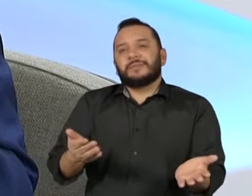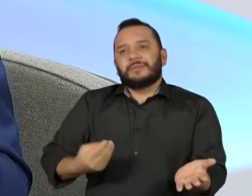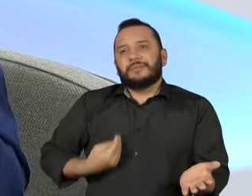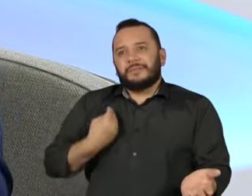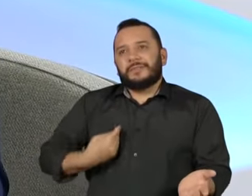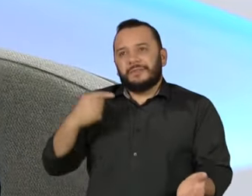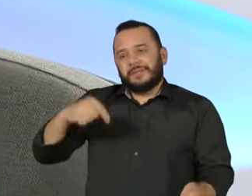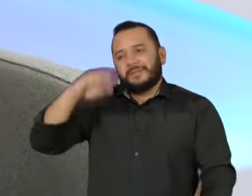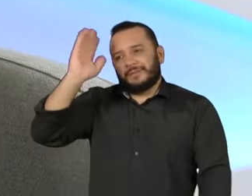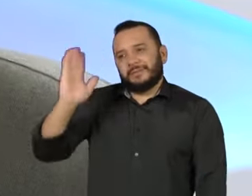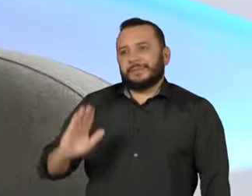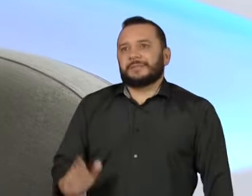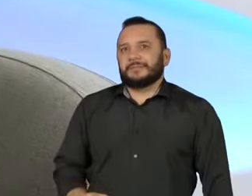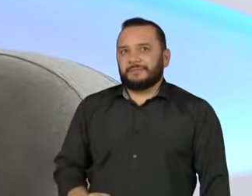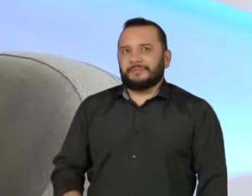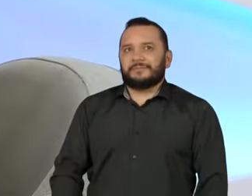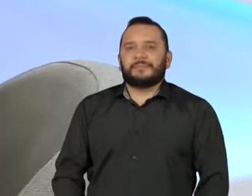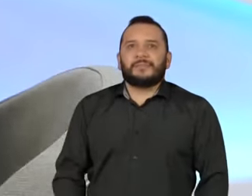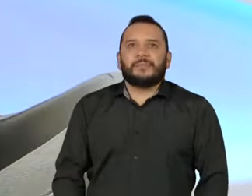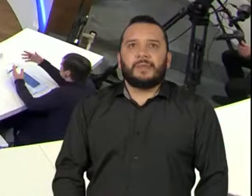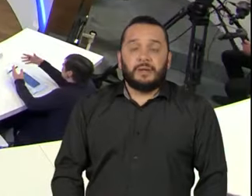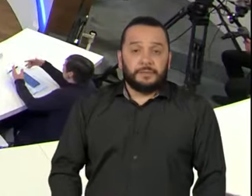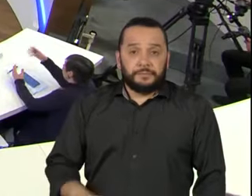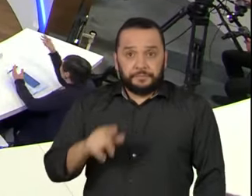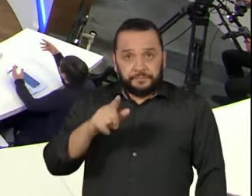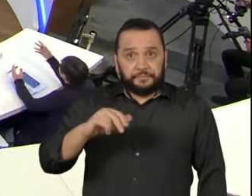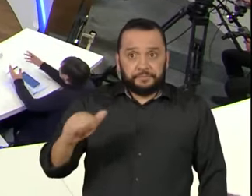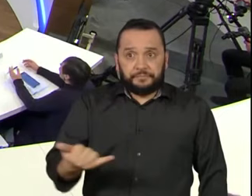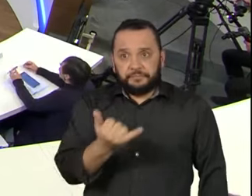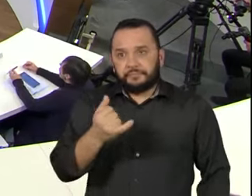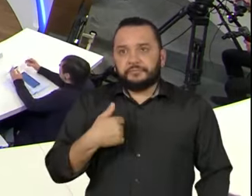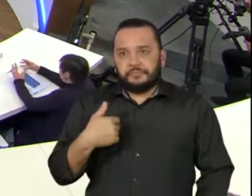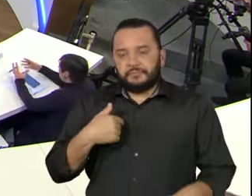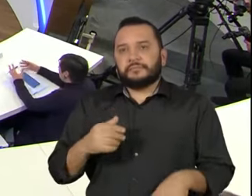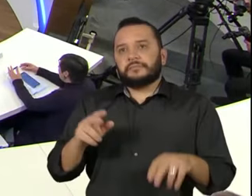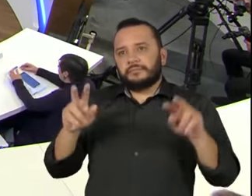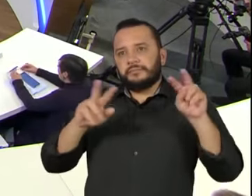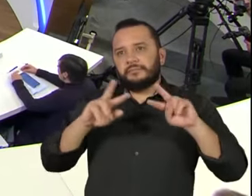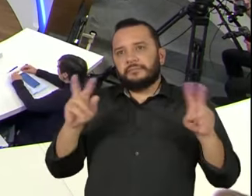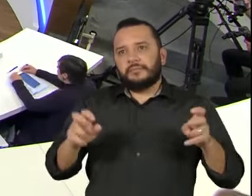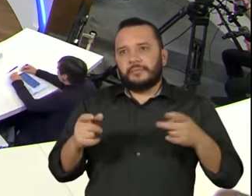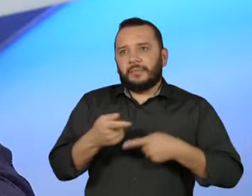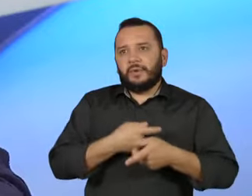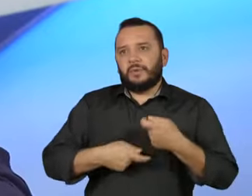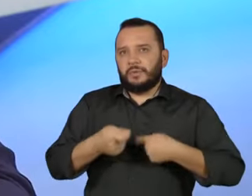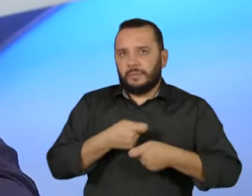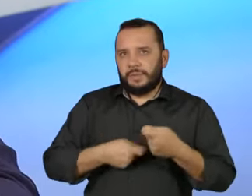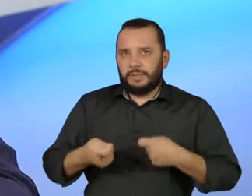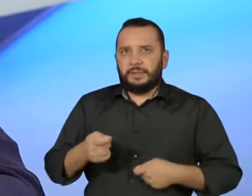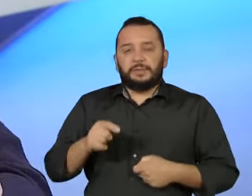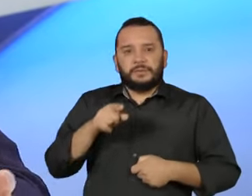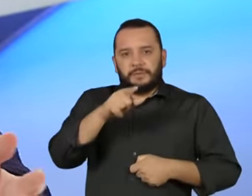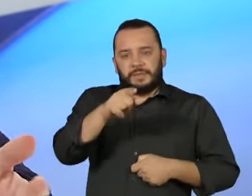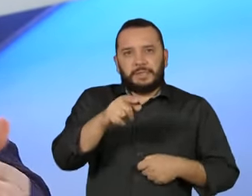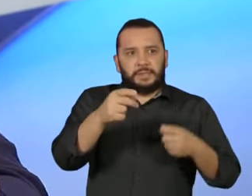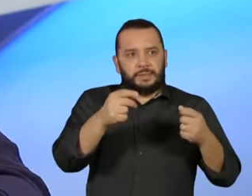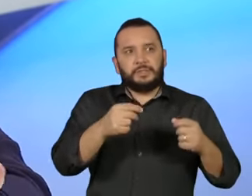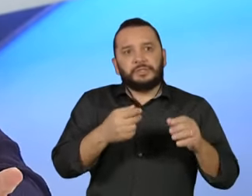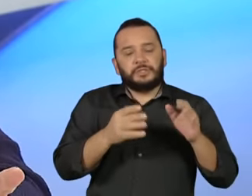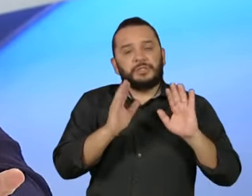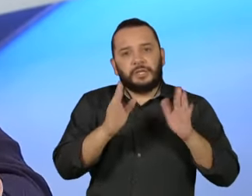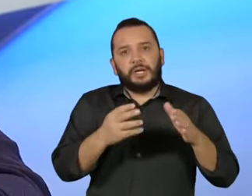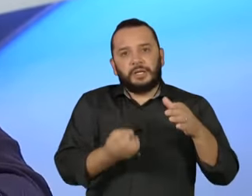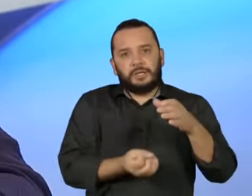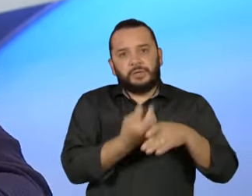de uma maneira substancial. Governador, aproveitando que a gente está entrando aqui na questão mais econômica, mais programática, o senhor foi relator da Lei de